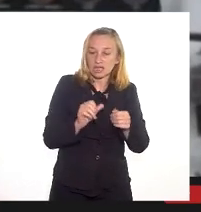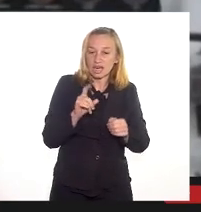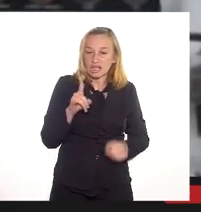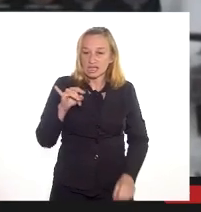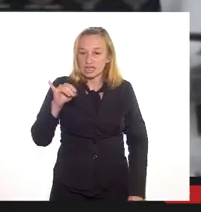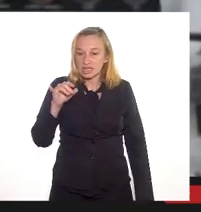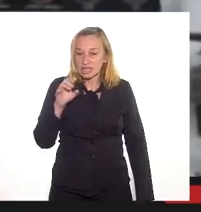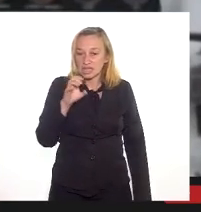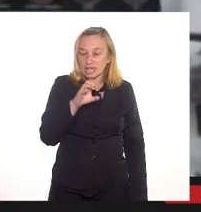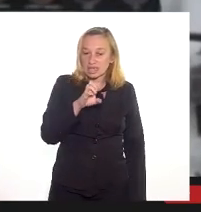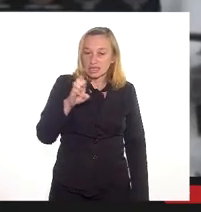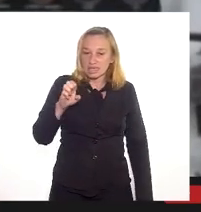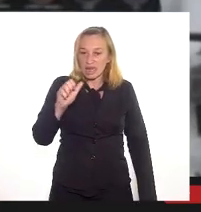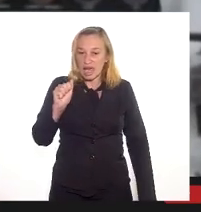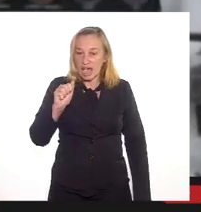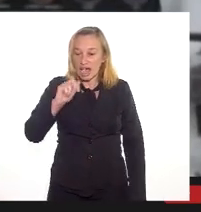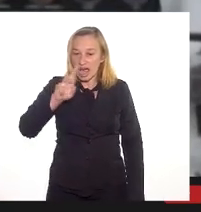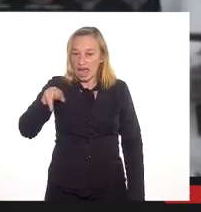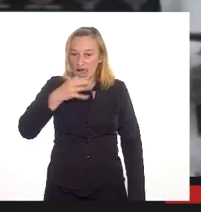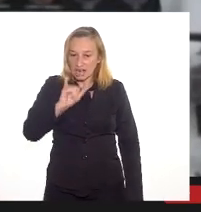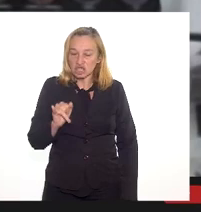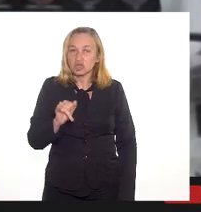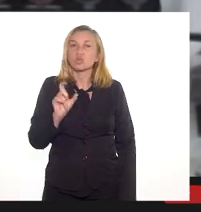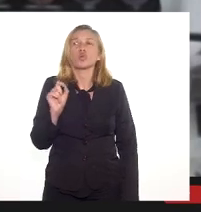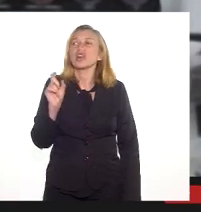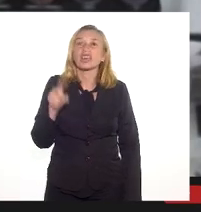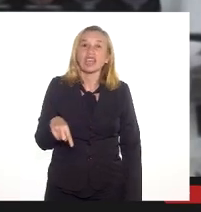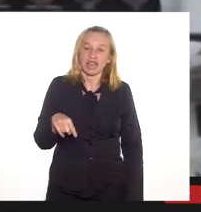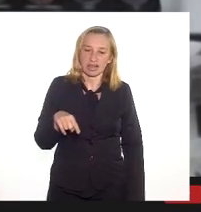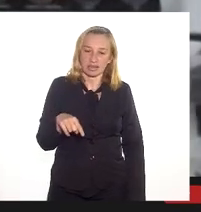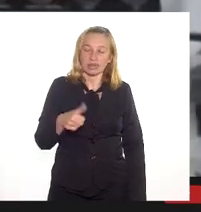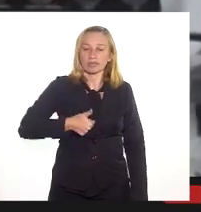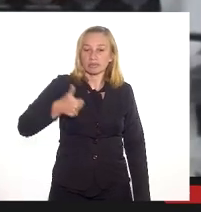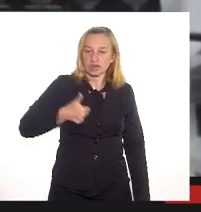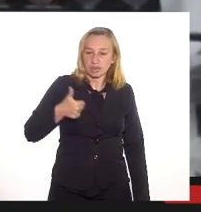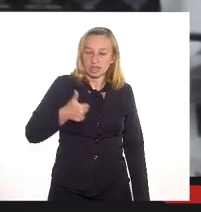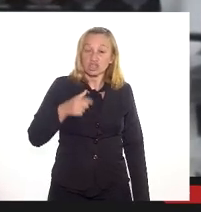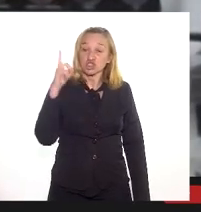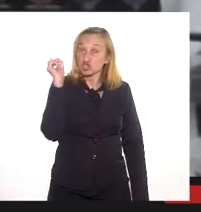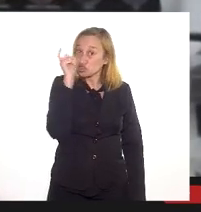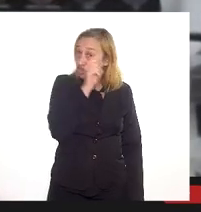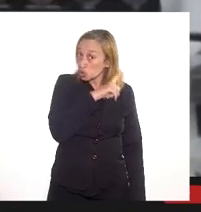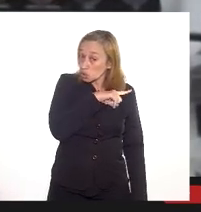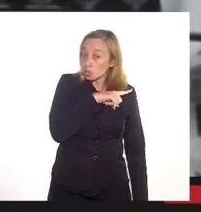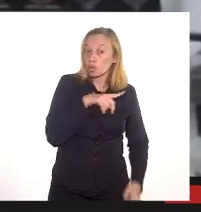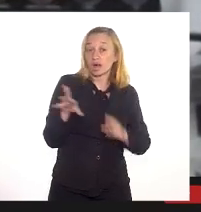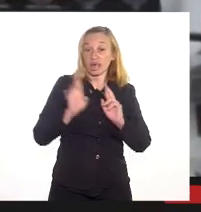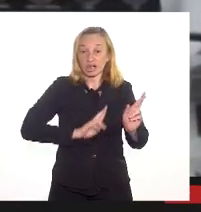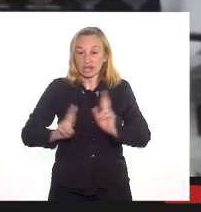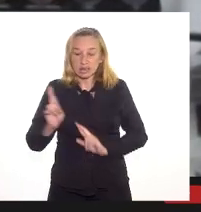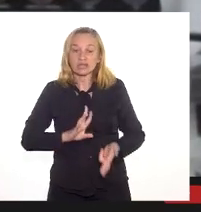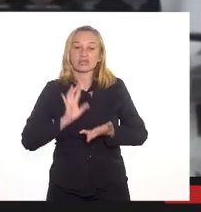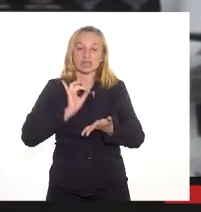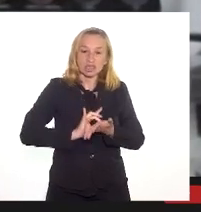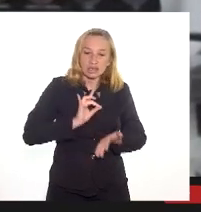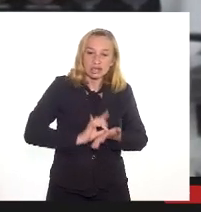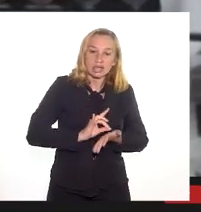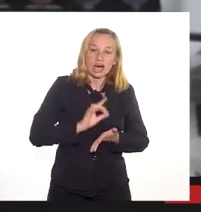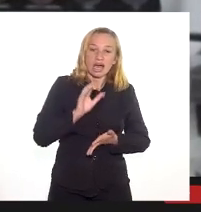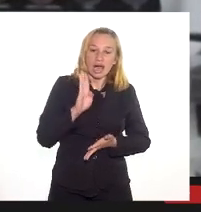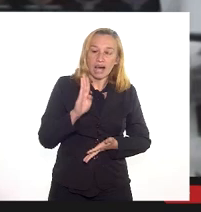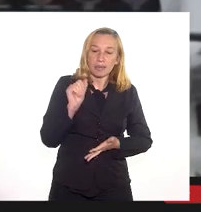searge ali, o que é uma área de searge? Primeiro que a gente tem uma dificuldade em relação a realmente uma questão de